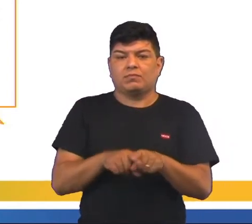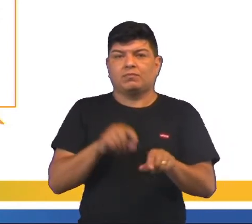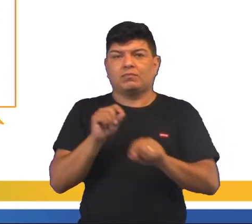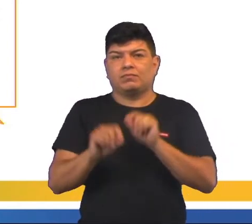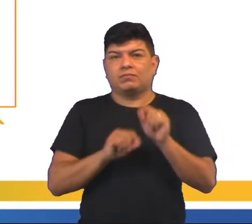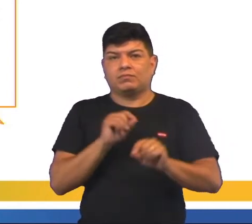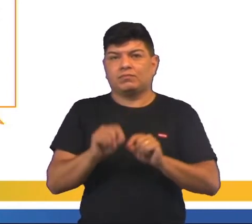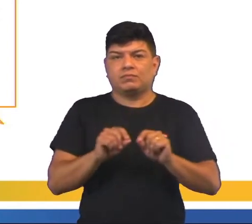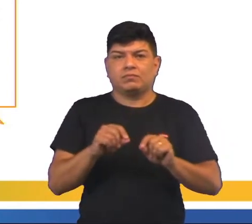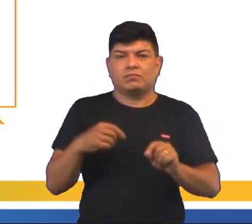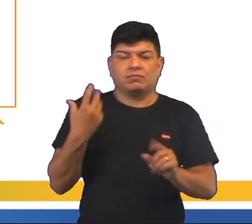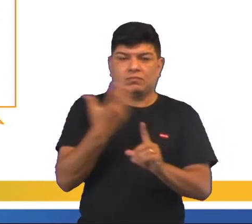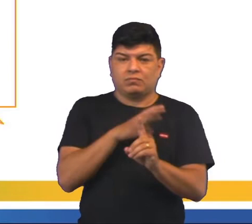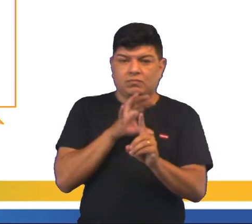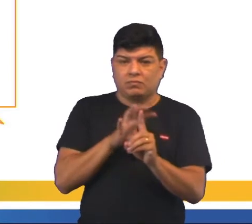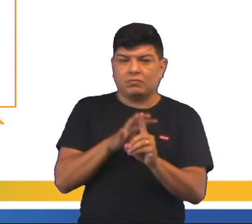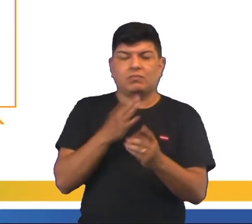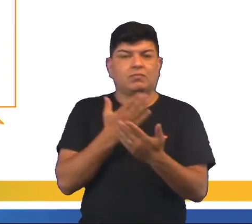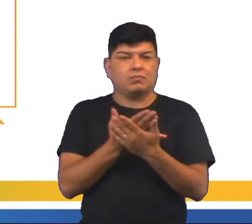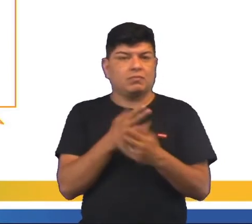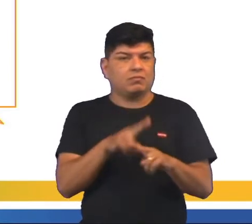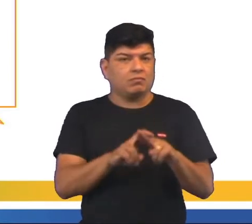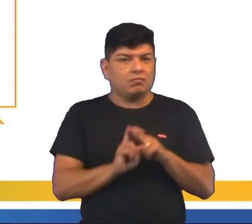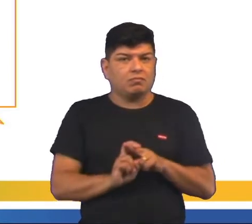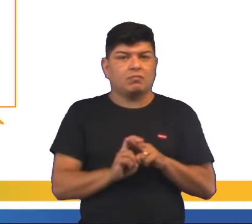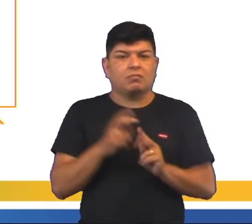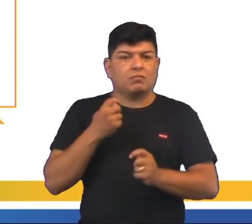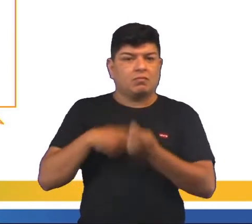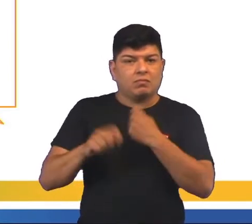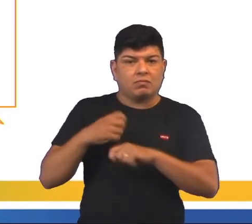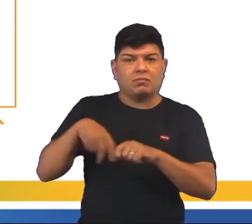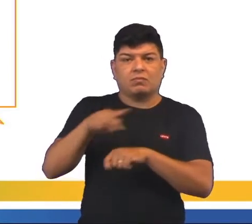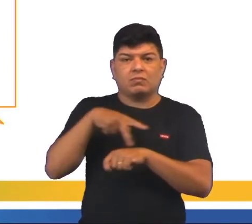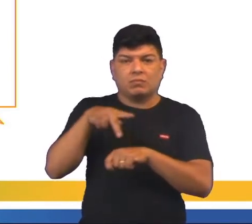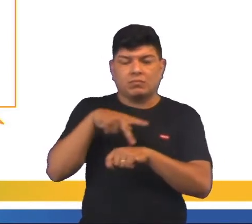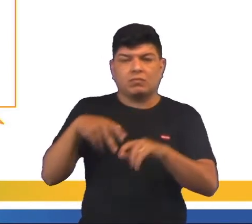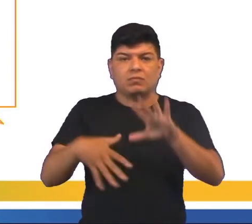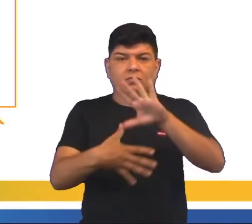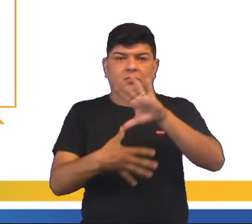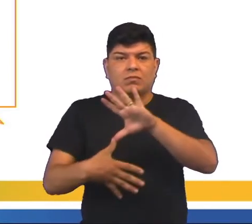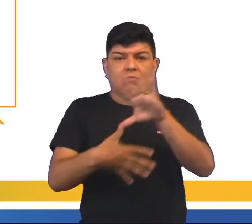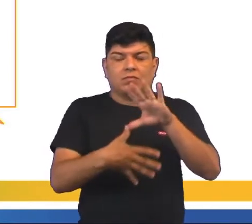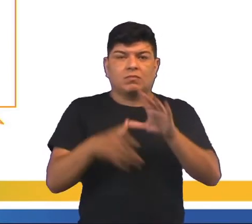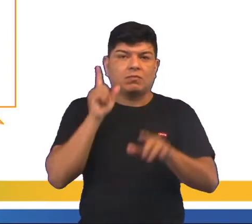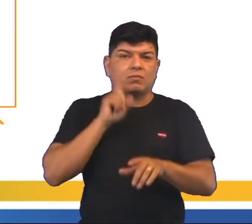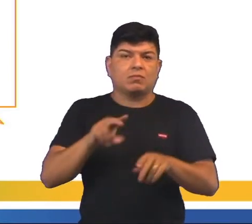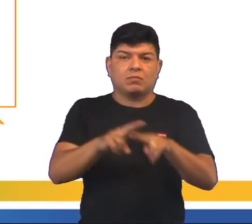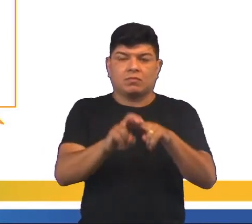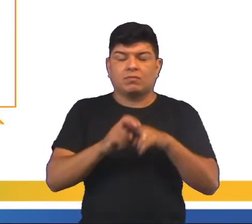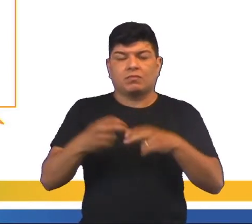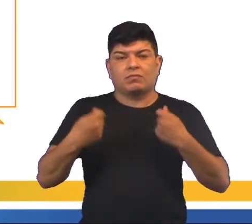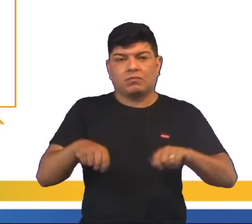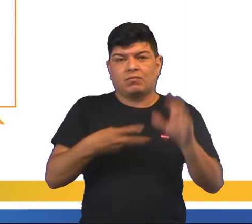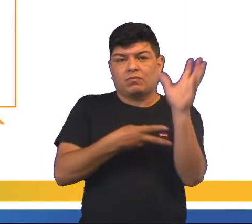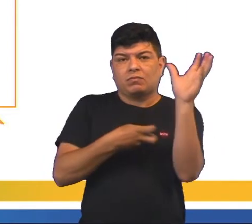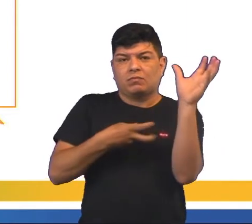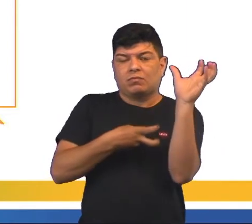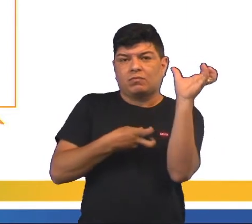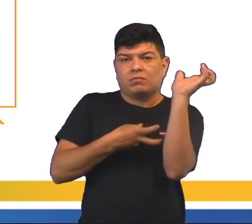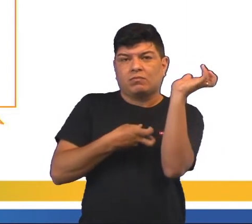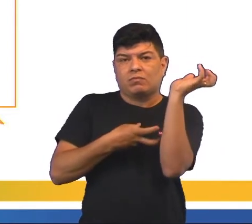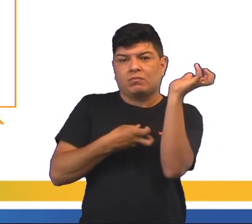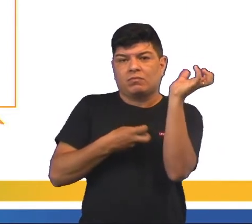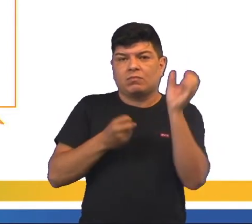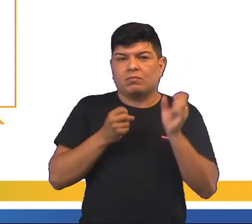que é a motivação do nosso estudo, a economia de muitos países latino-americanos depende da extração e da